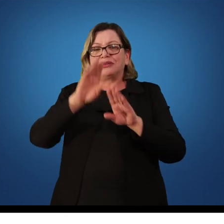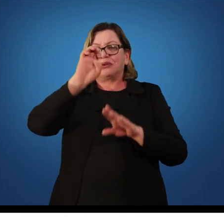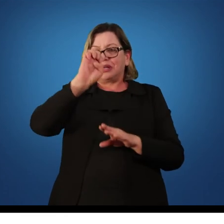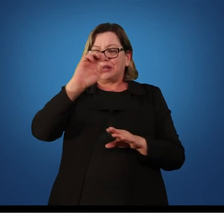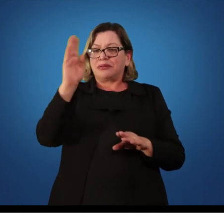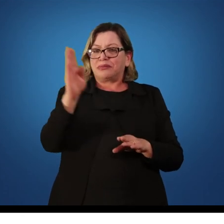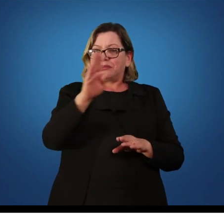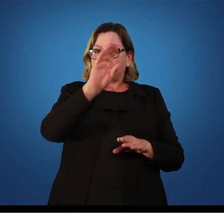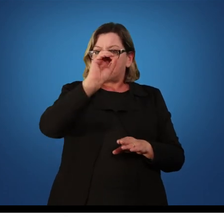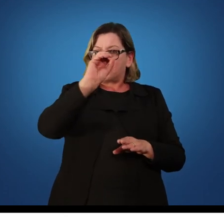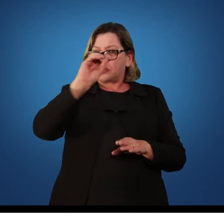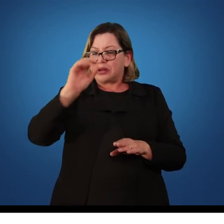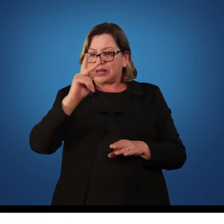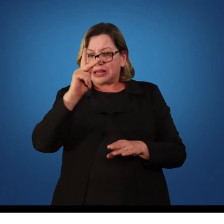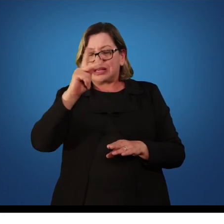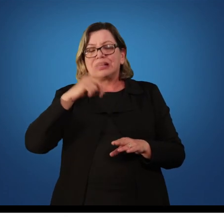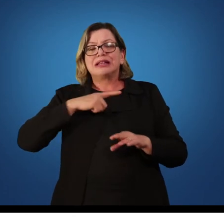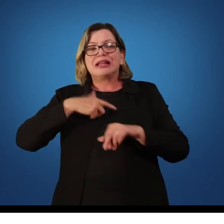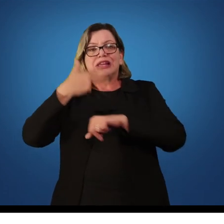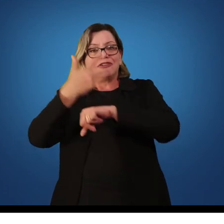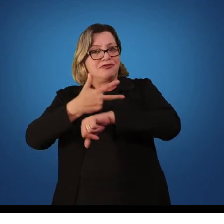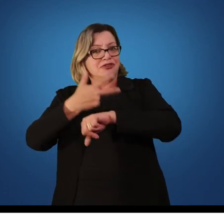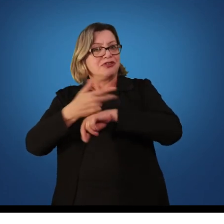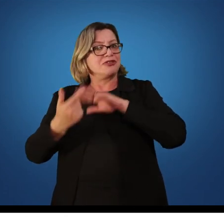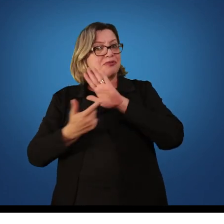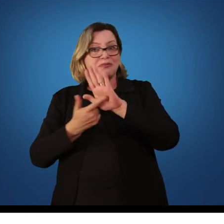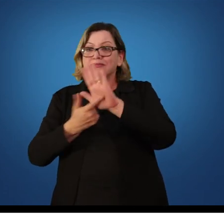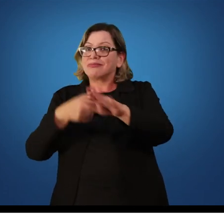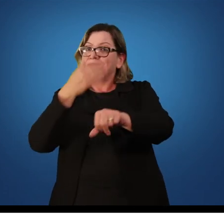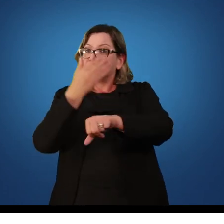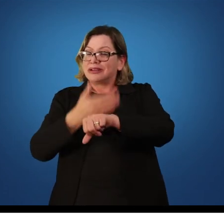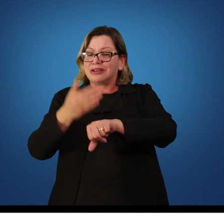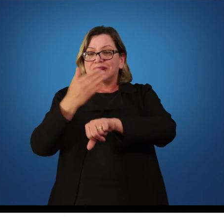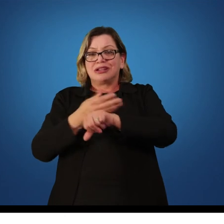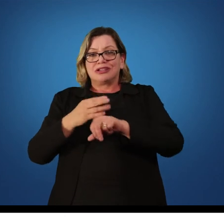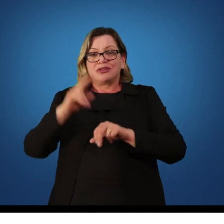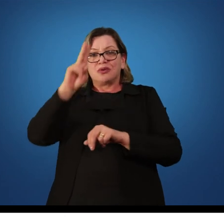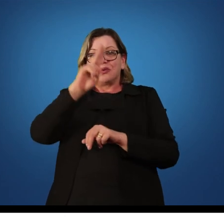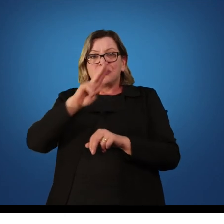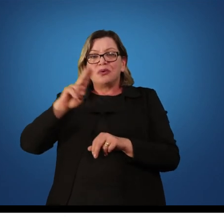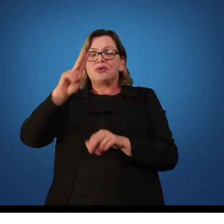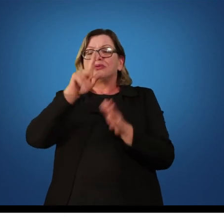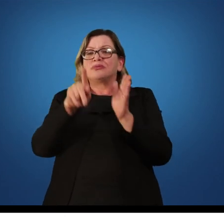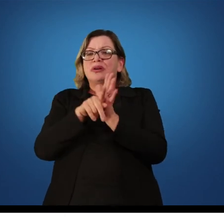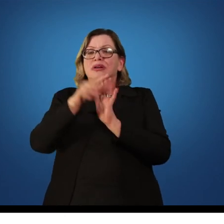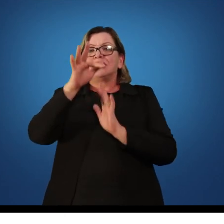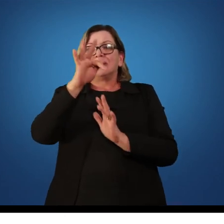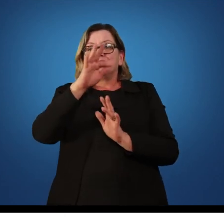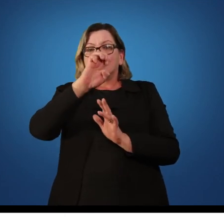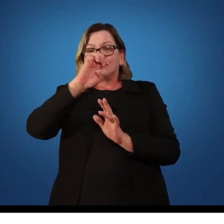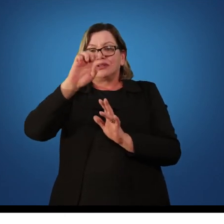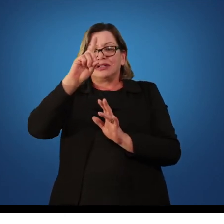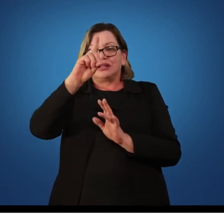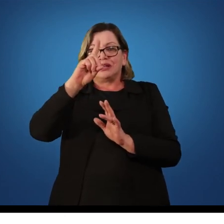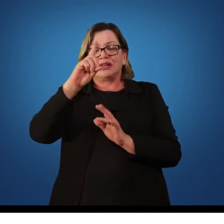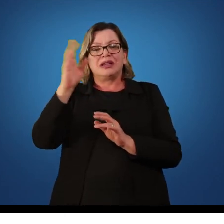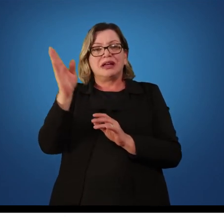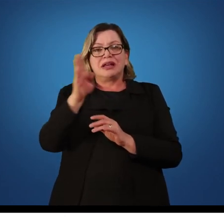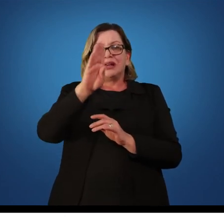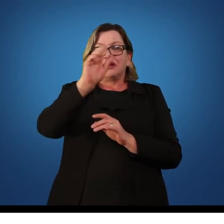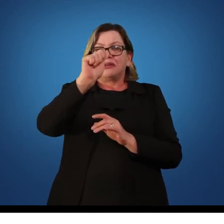ilustram essas práticas e o uso do feedback pelos professores. E proponho também